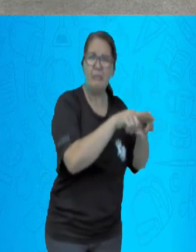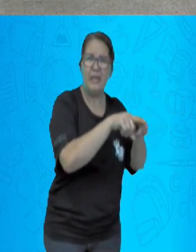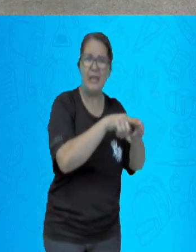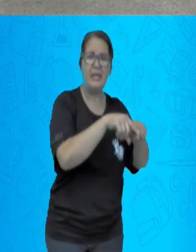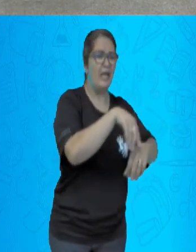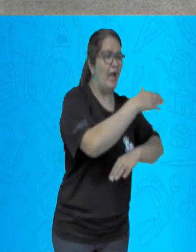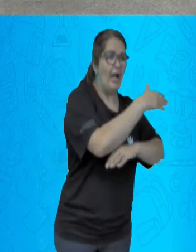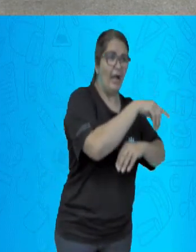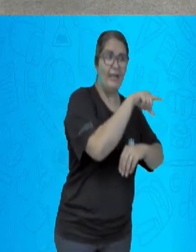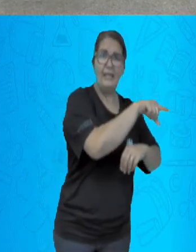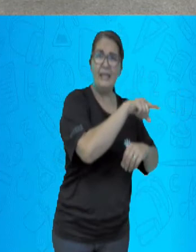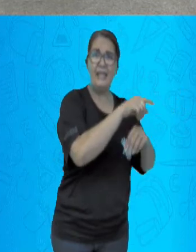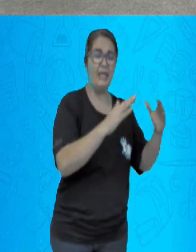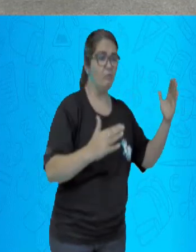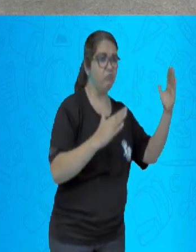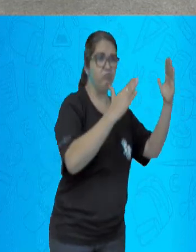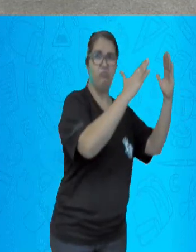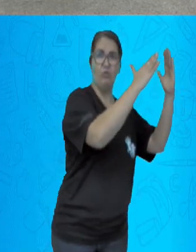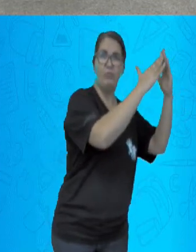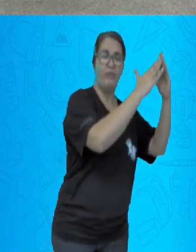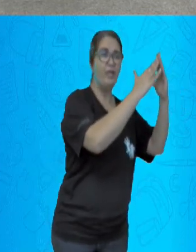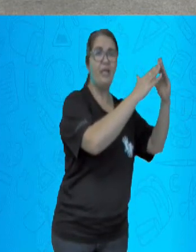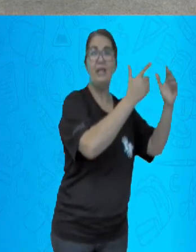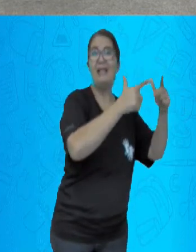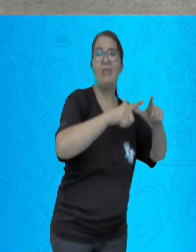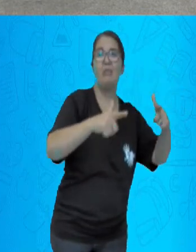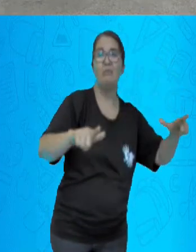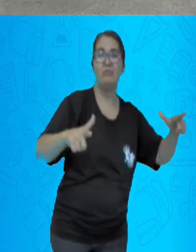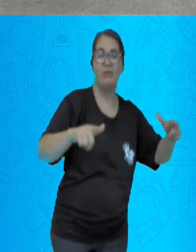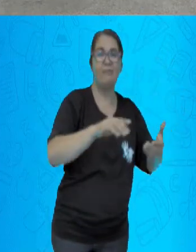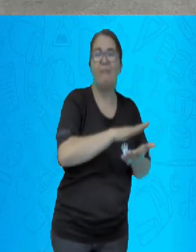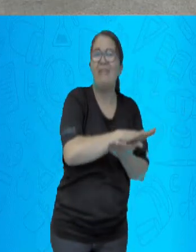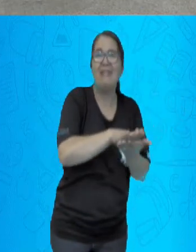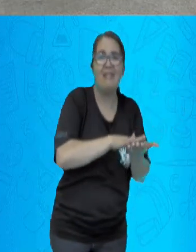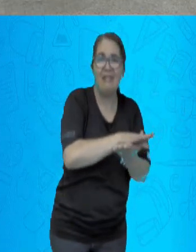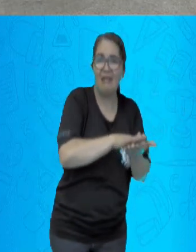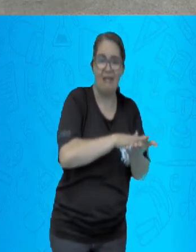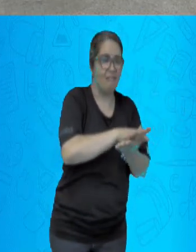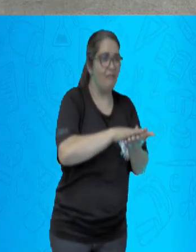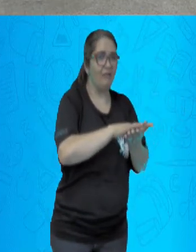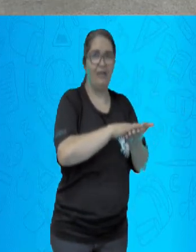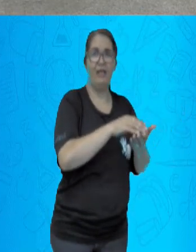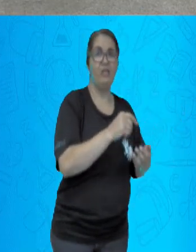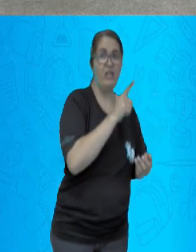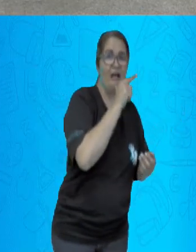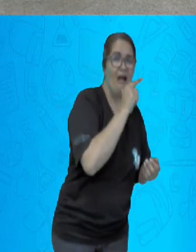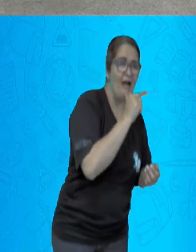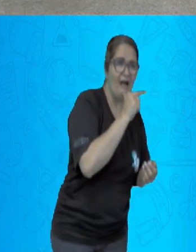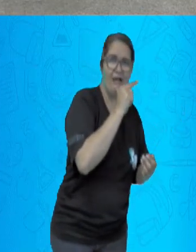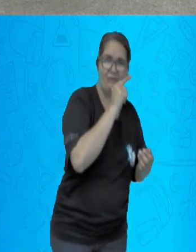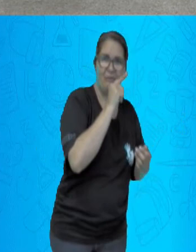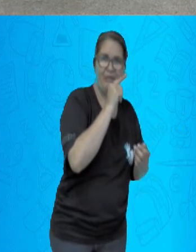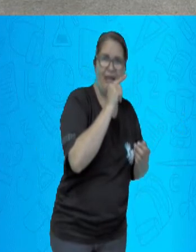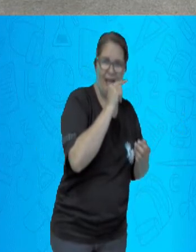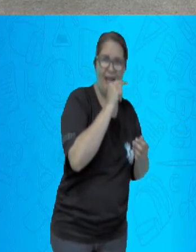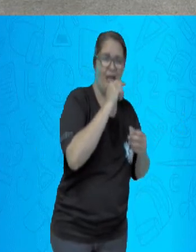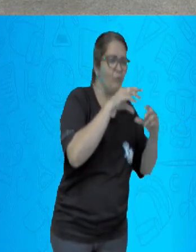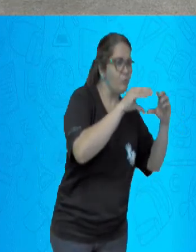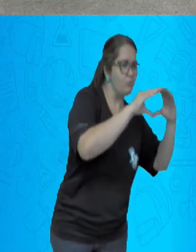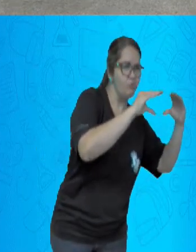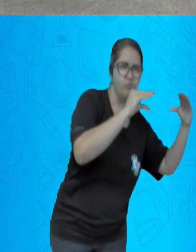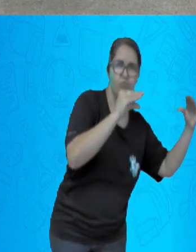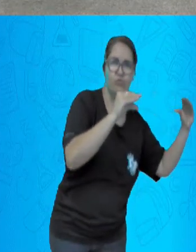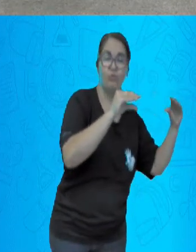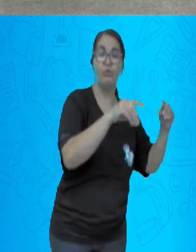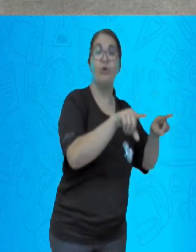principalmente quando o calor era intenso. Uma reformulação do Rio de Janeiro foi concebida para tornar